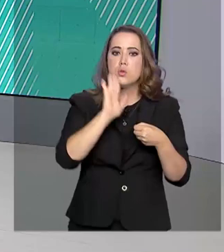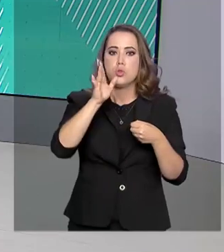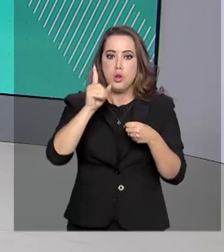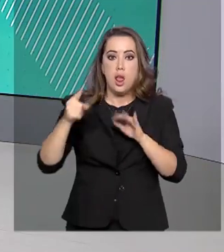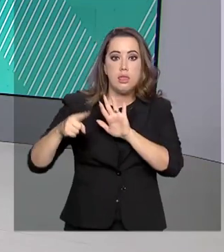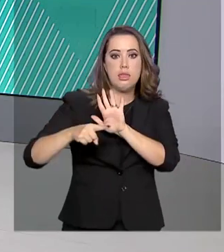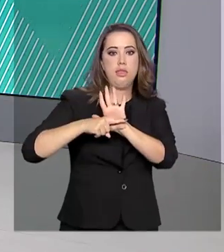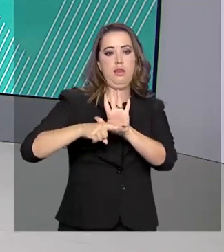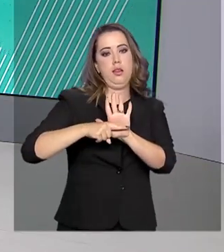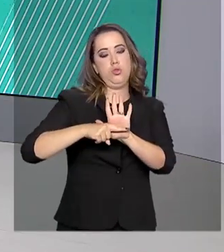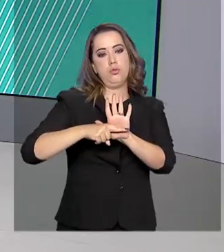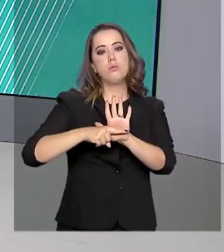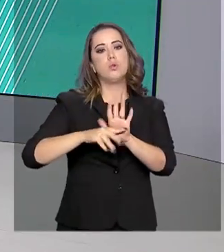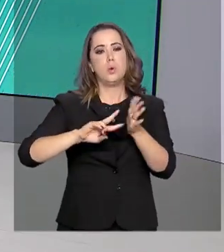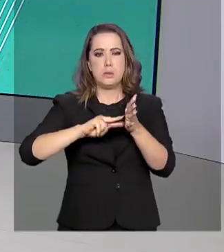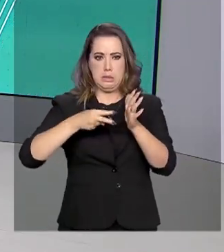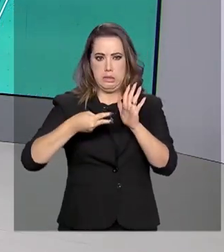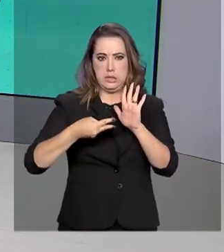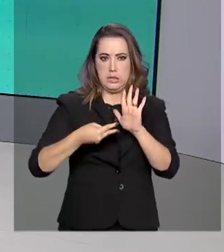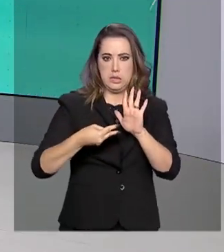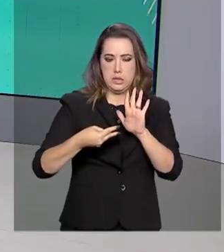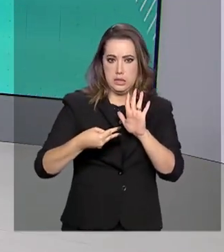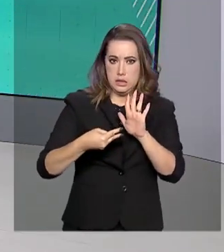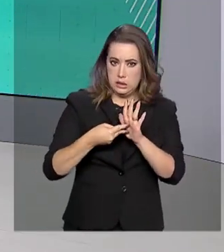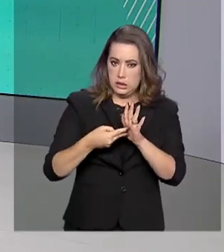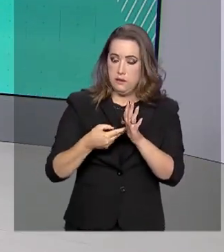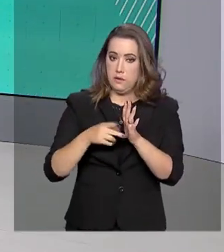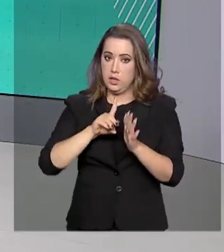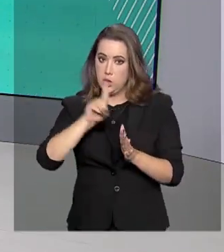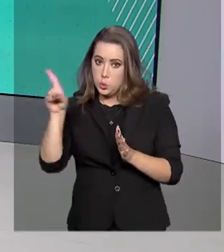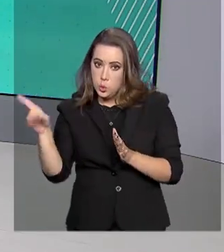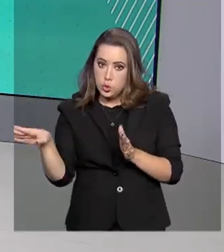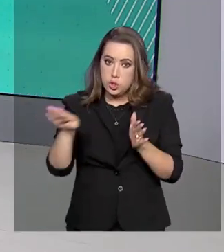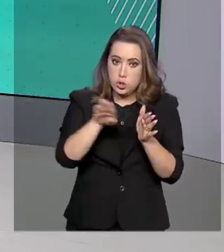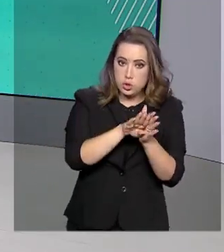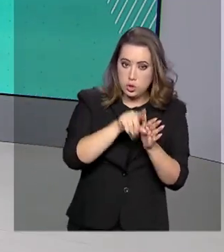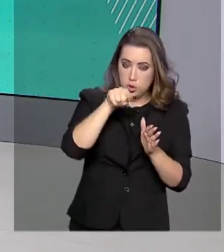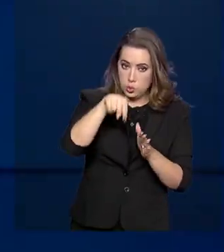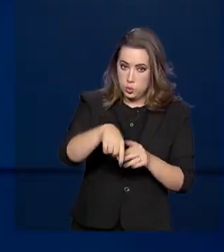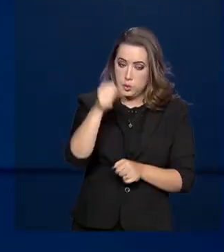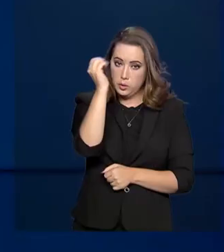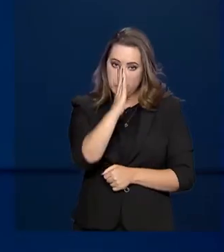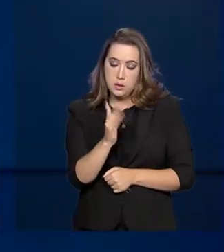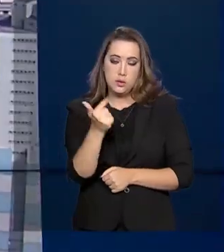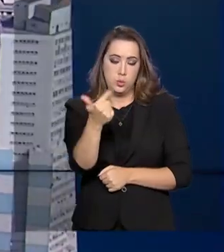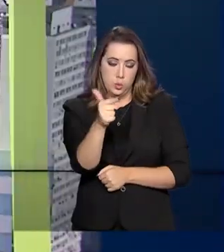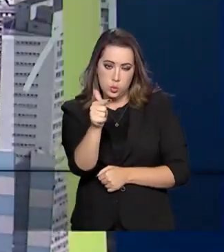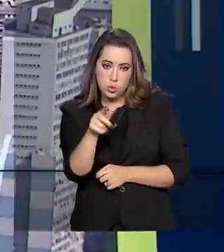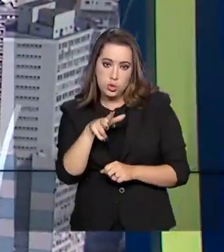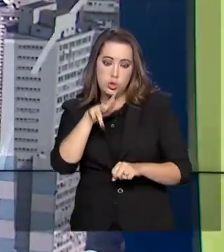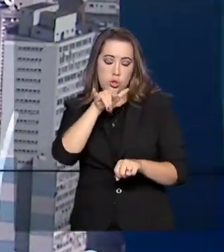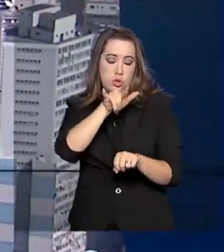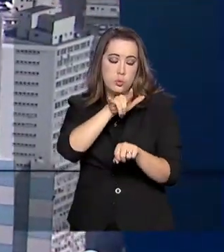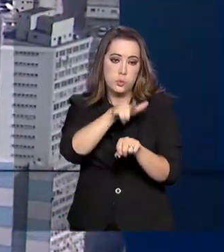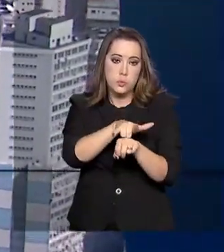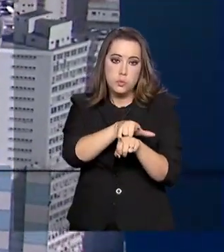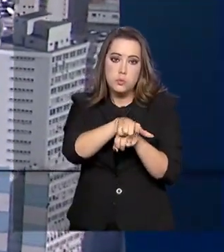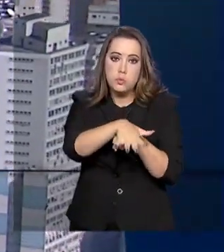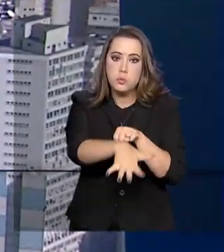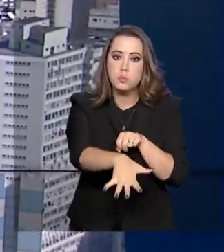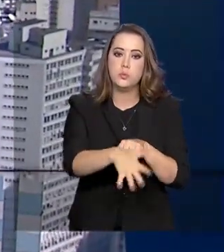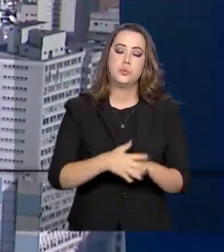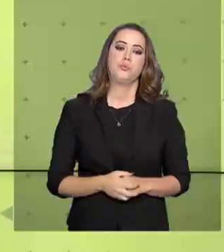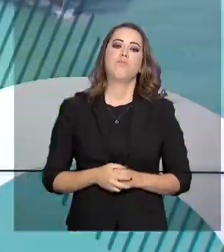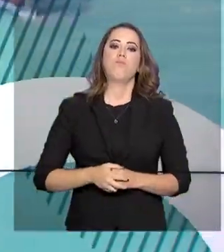refere ao teste realizado no dia em que o grupo chegou à base aérea de Anápolis. O Ministério de